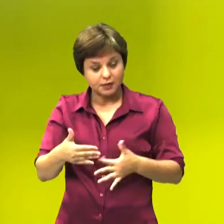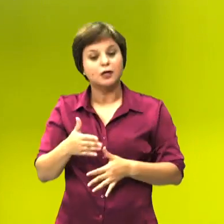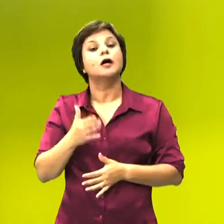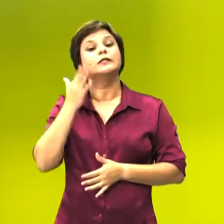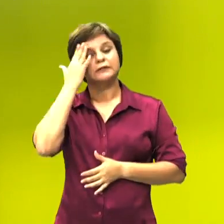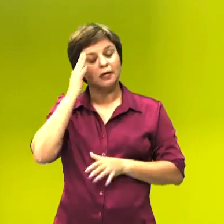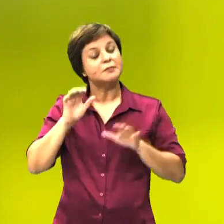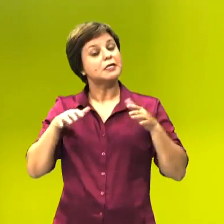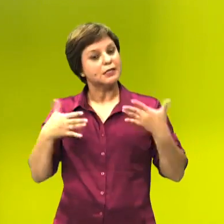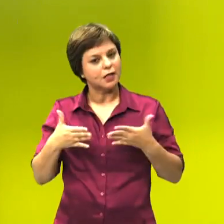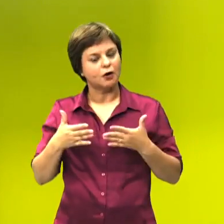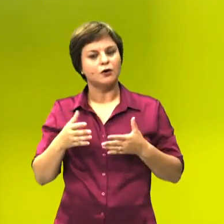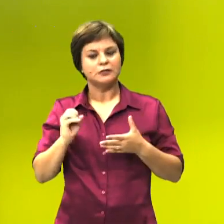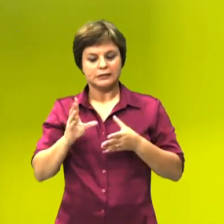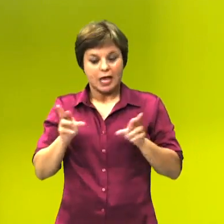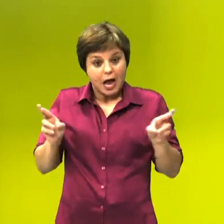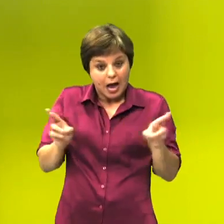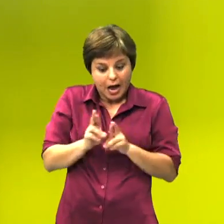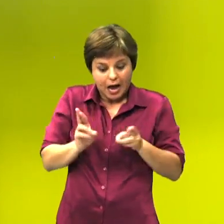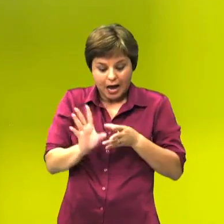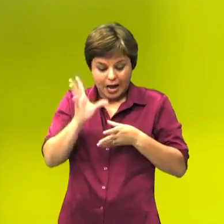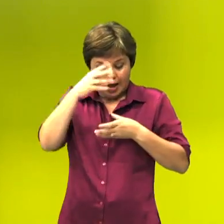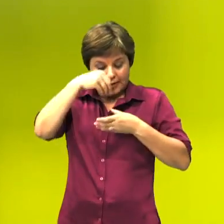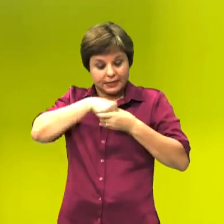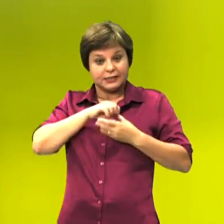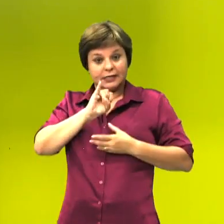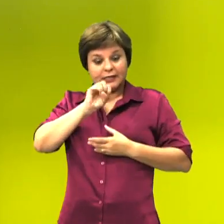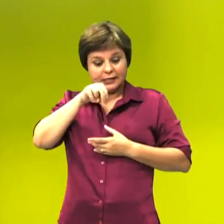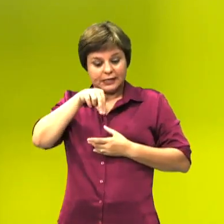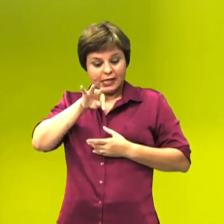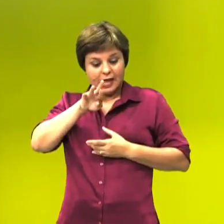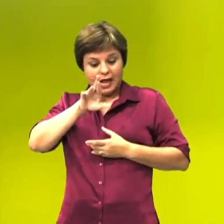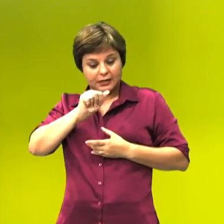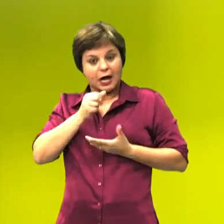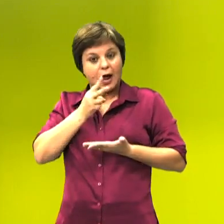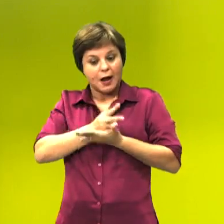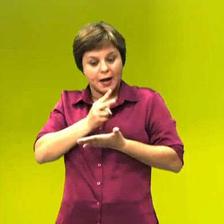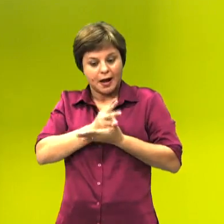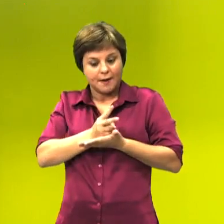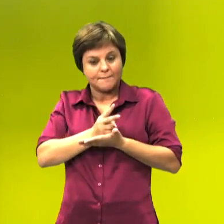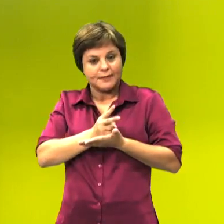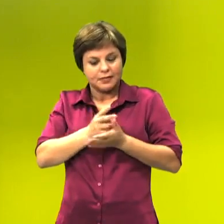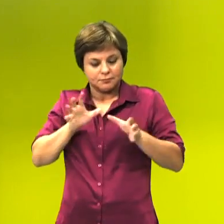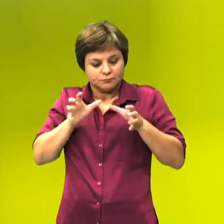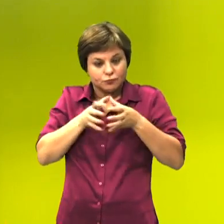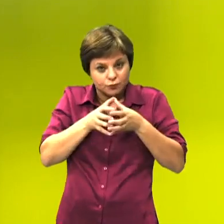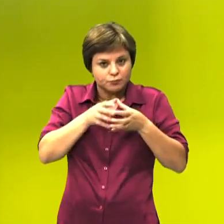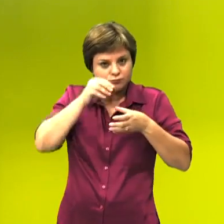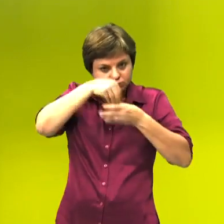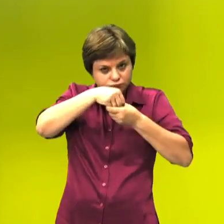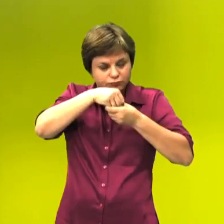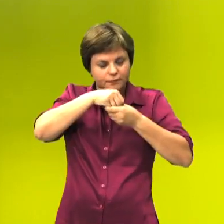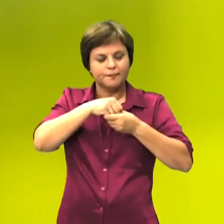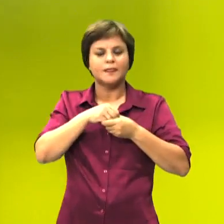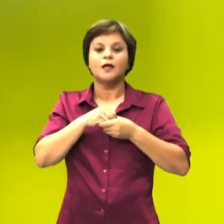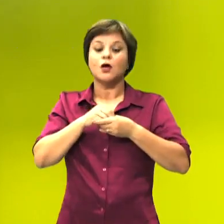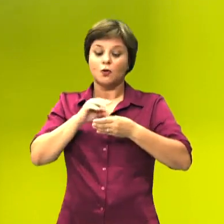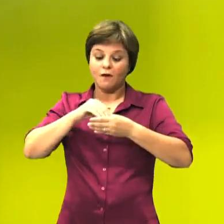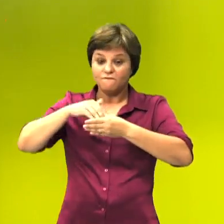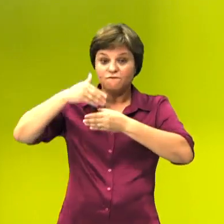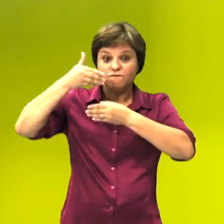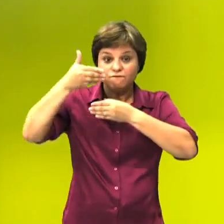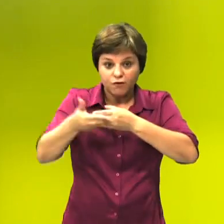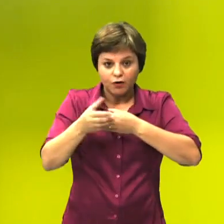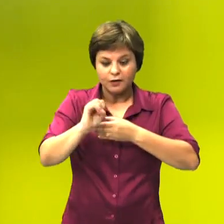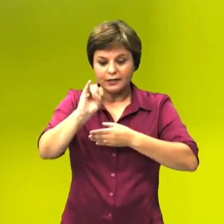sabe então, que quando a relação for intra, é na mesma espécie. Quando a relação for